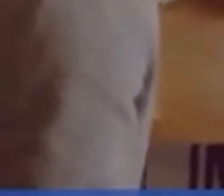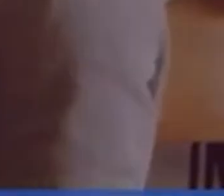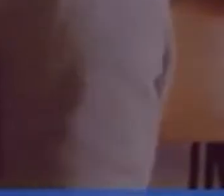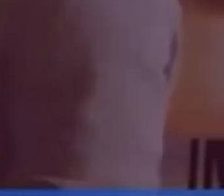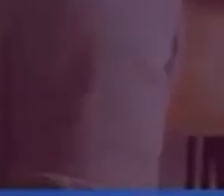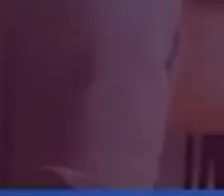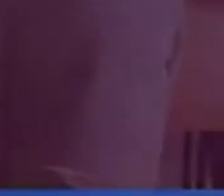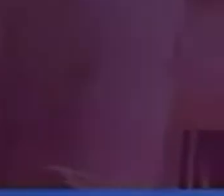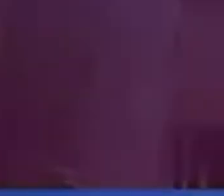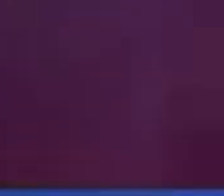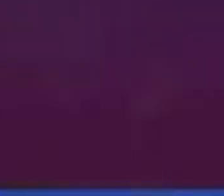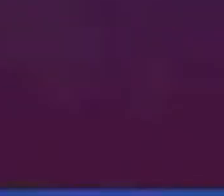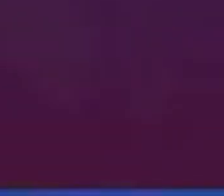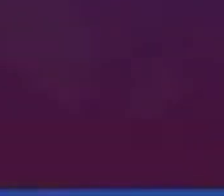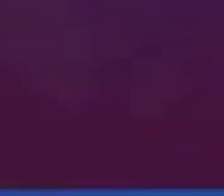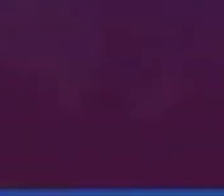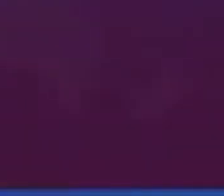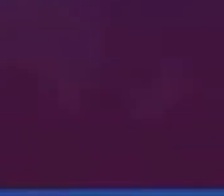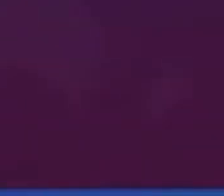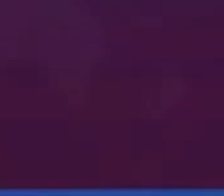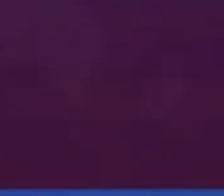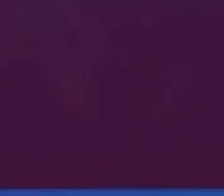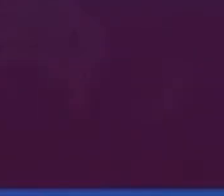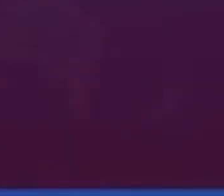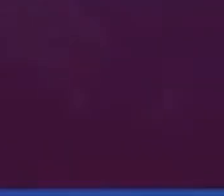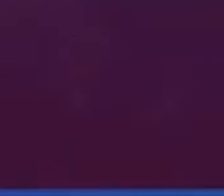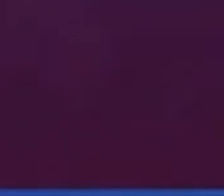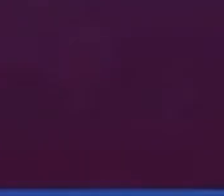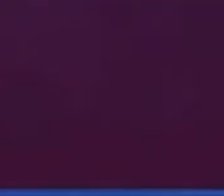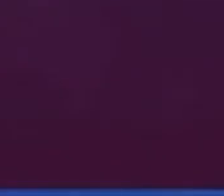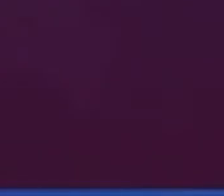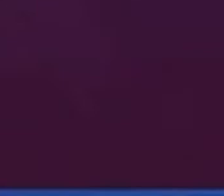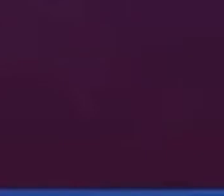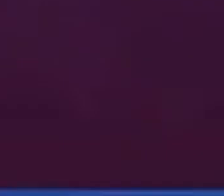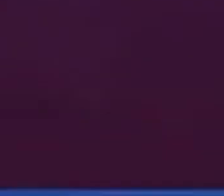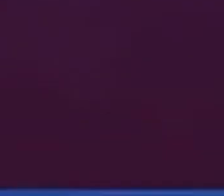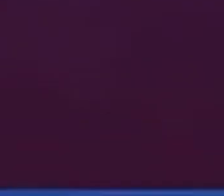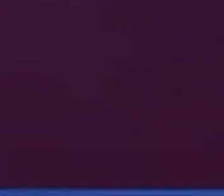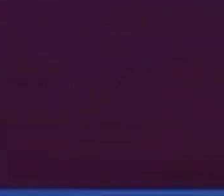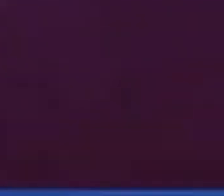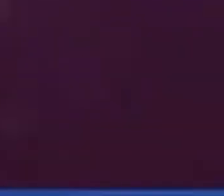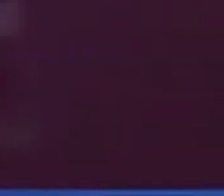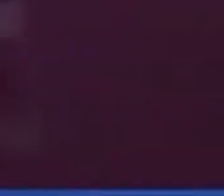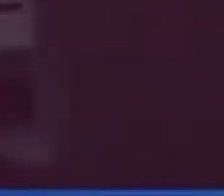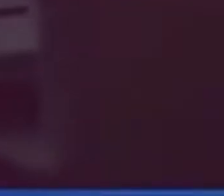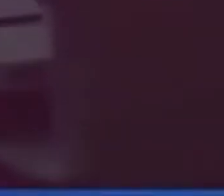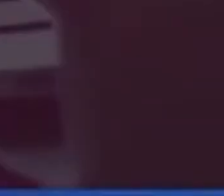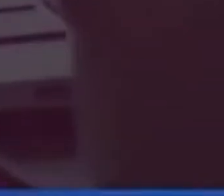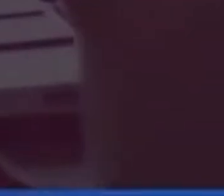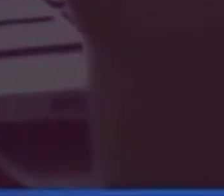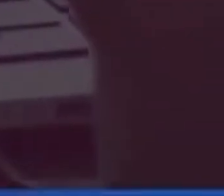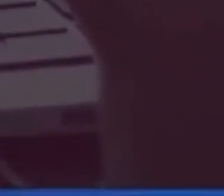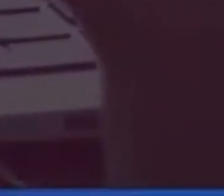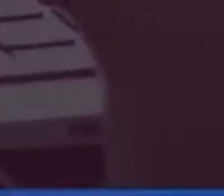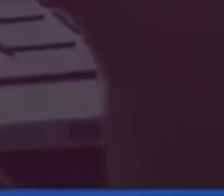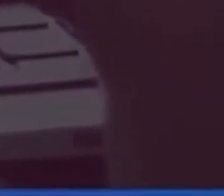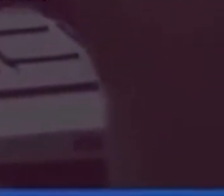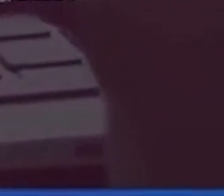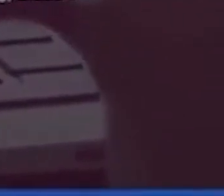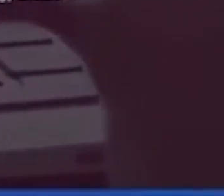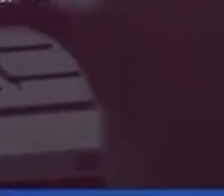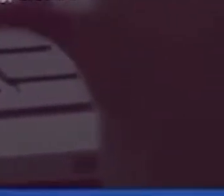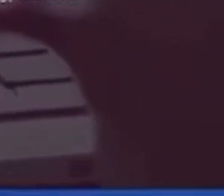tornando a conexão entre provedores de soluções mais fácil, ajudando a monitorar a